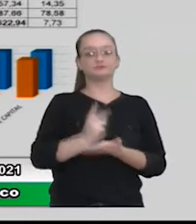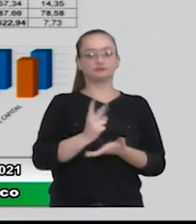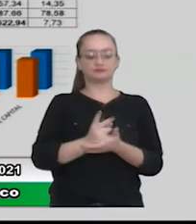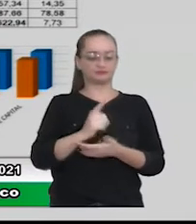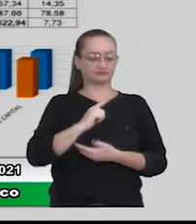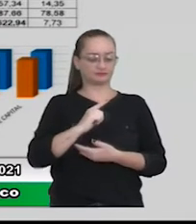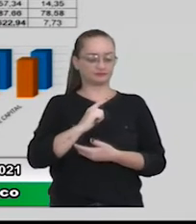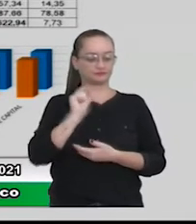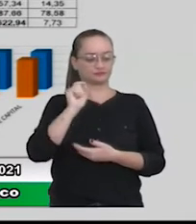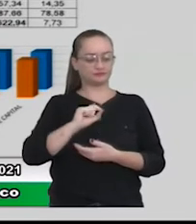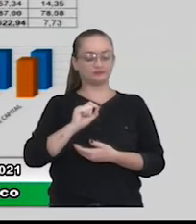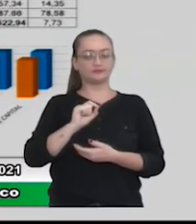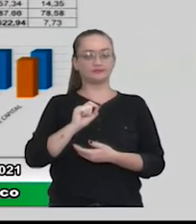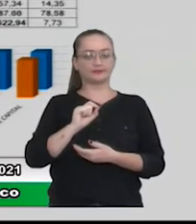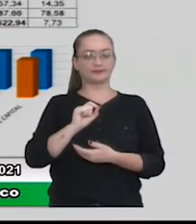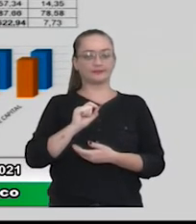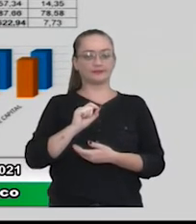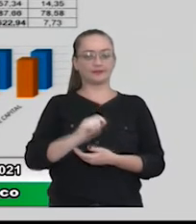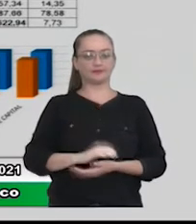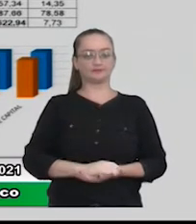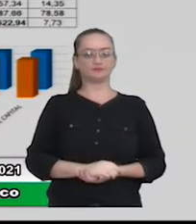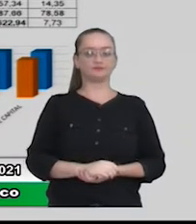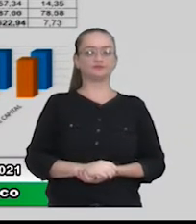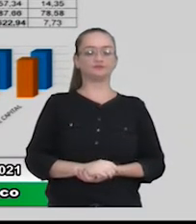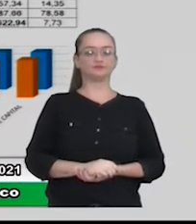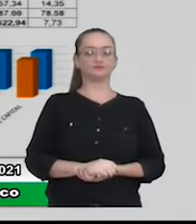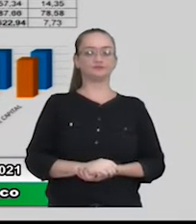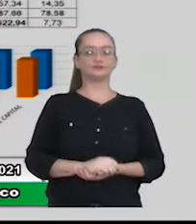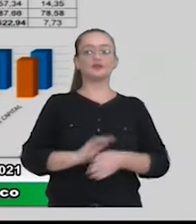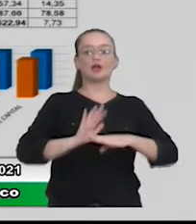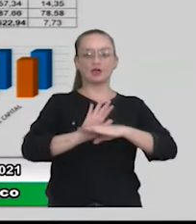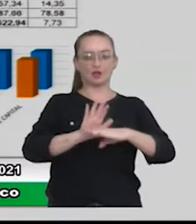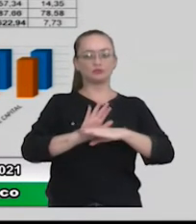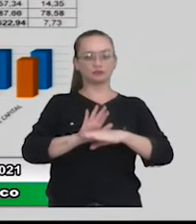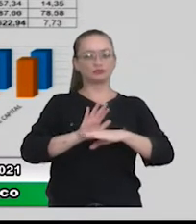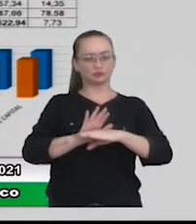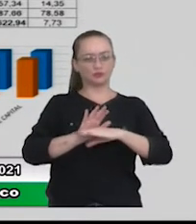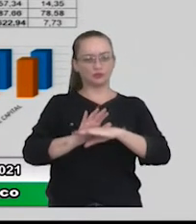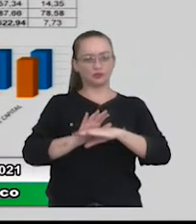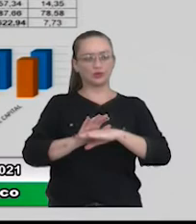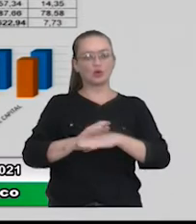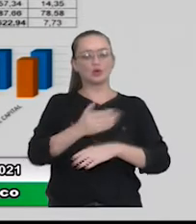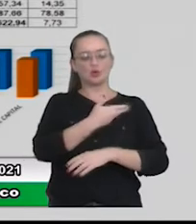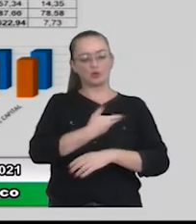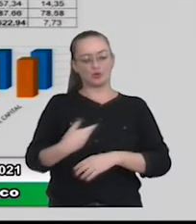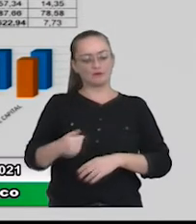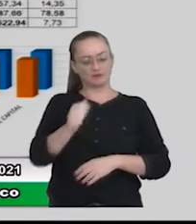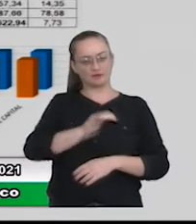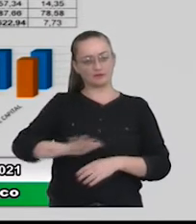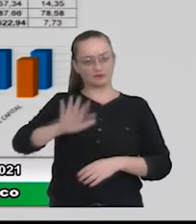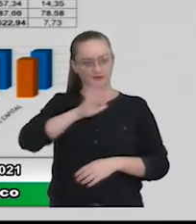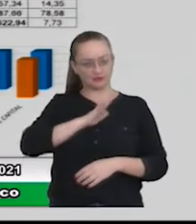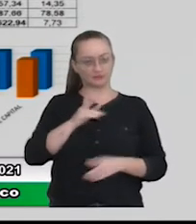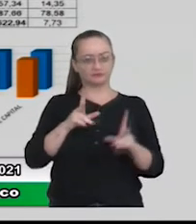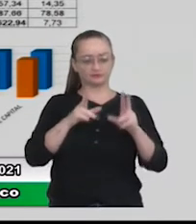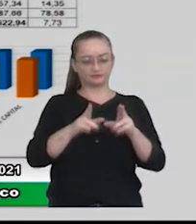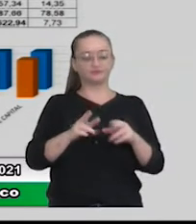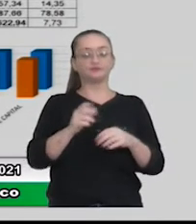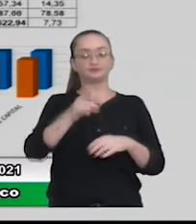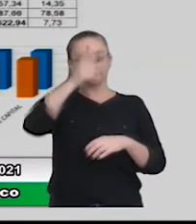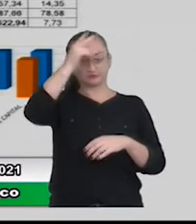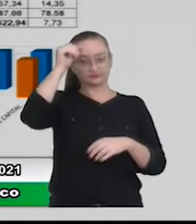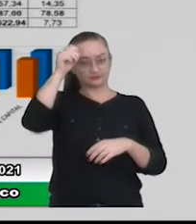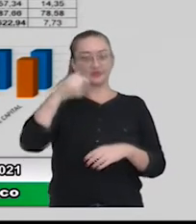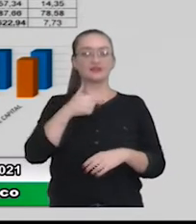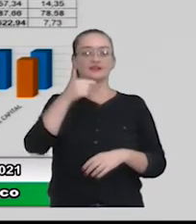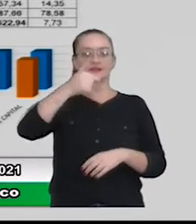tem receitas do auxílio que o governo federal encaminhou ao município. Então, aqui a gente tem 78 milhões